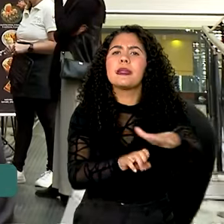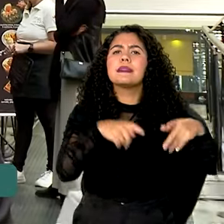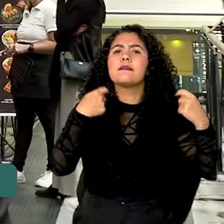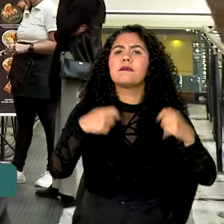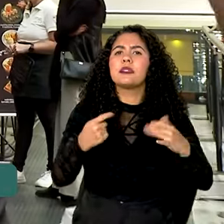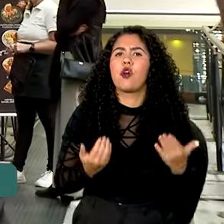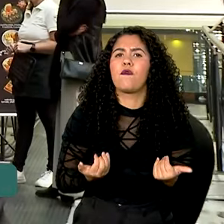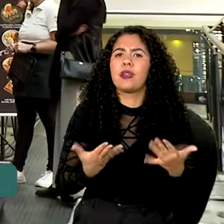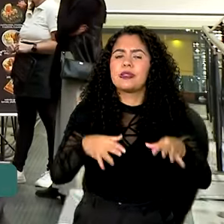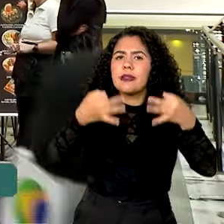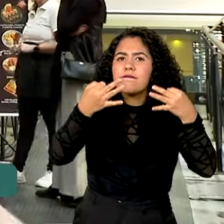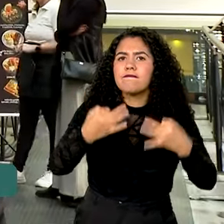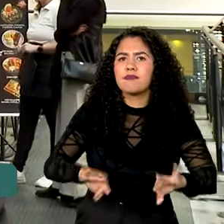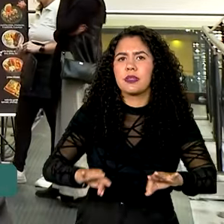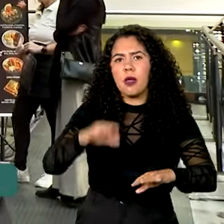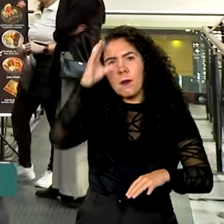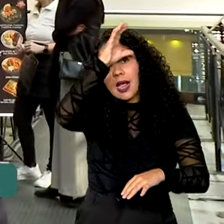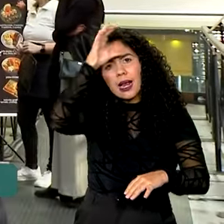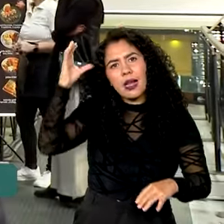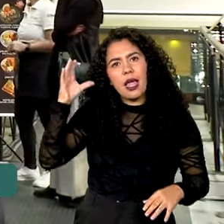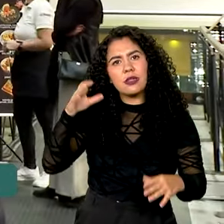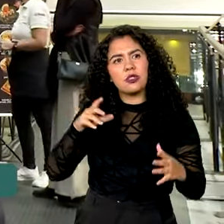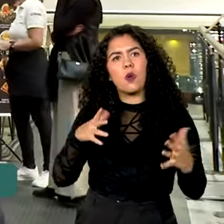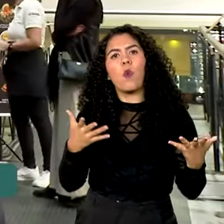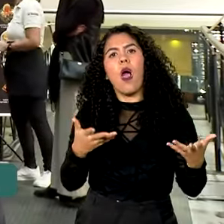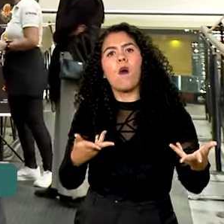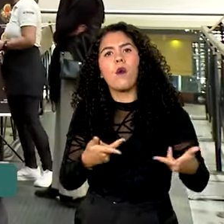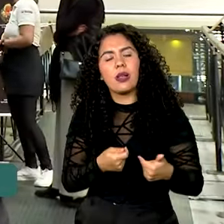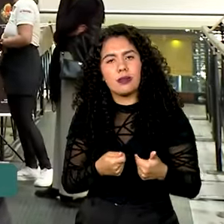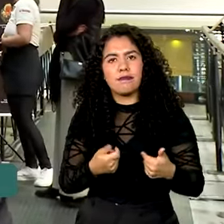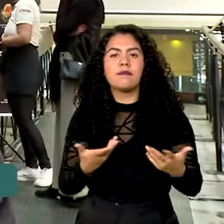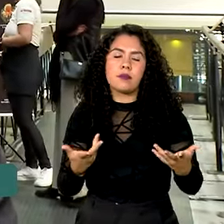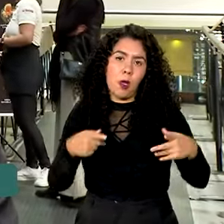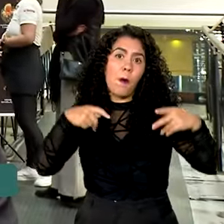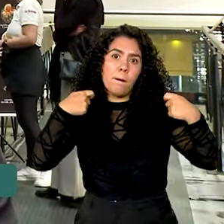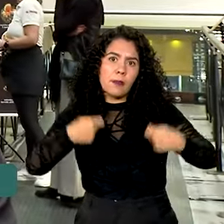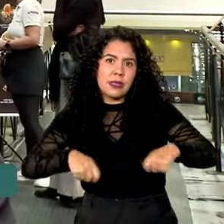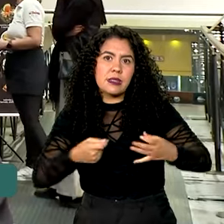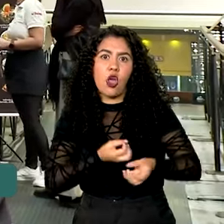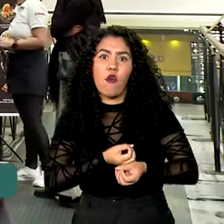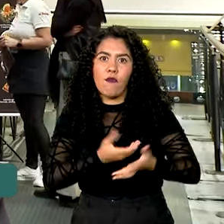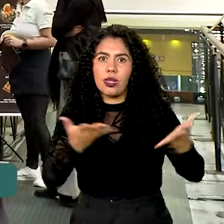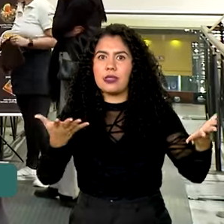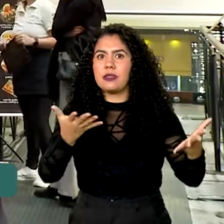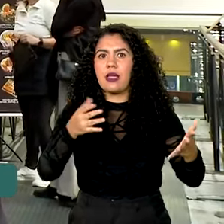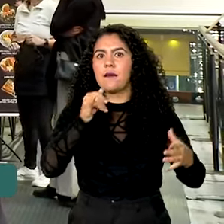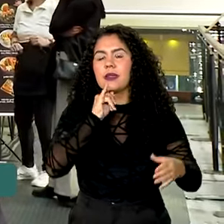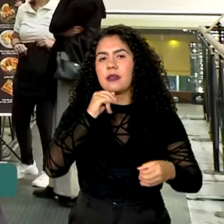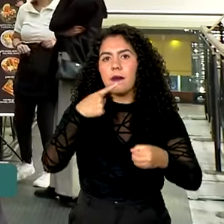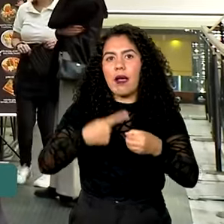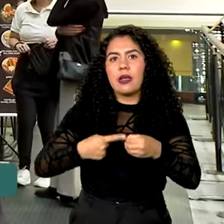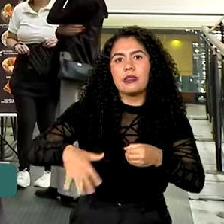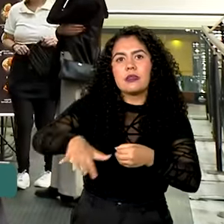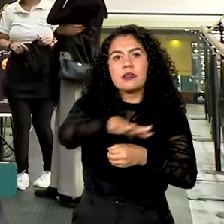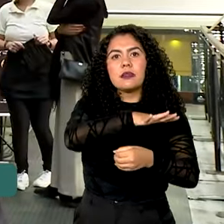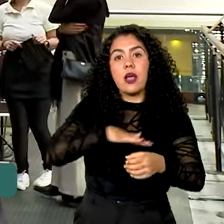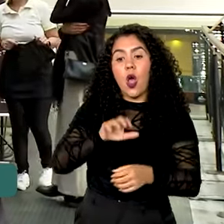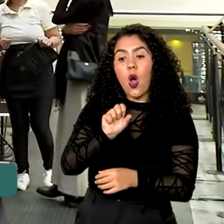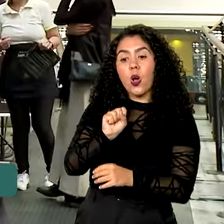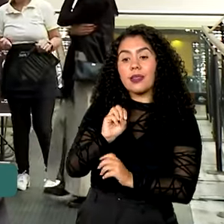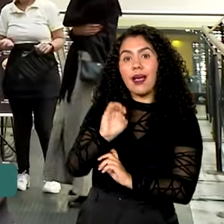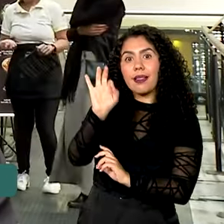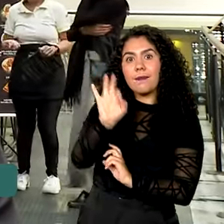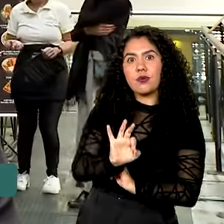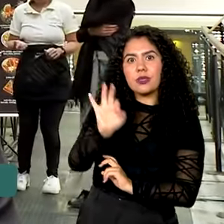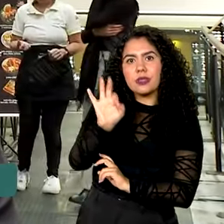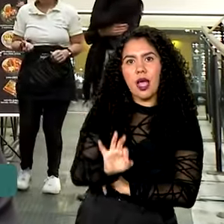clientes de qualidade de sinal? Bem, então, primeiro tem que cobrir a cidade, né? Existe uma regra antiga que era cobrir 80% da área da